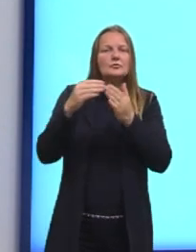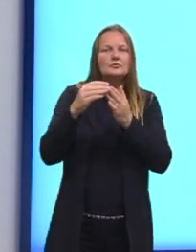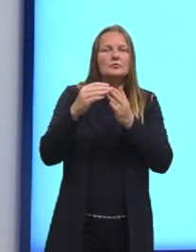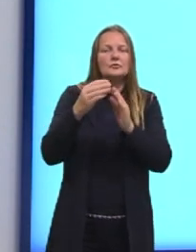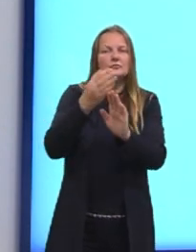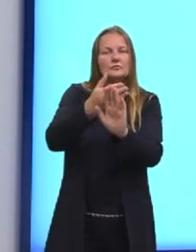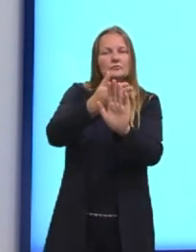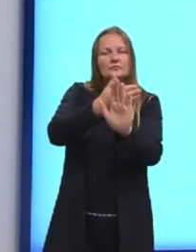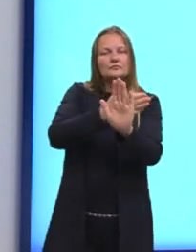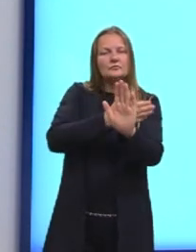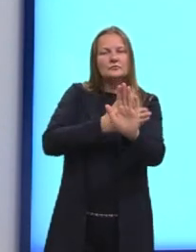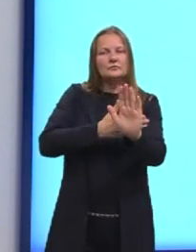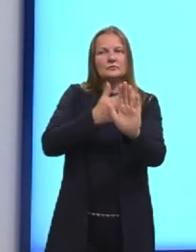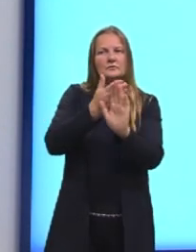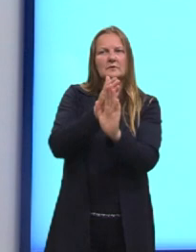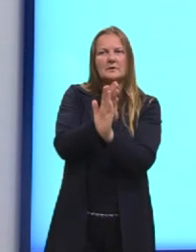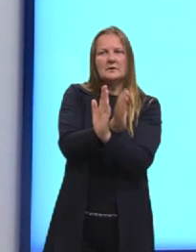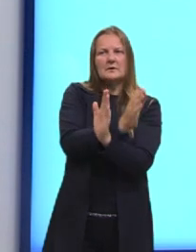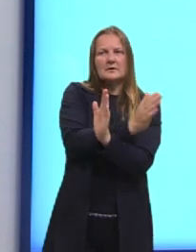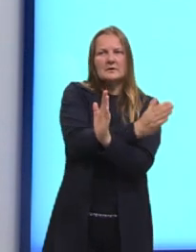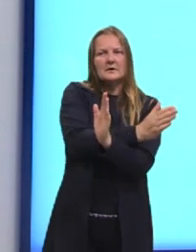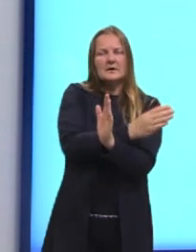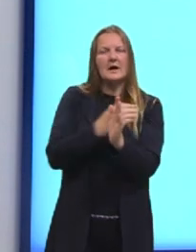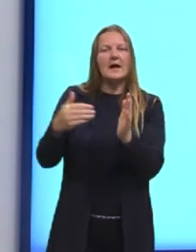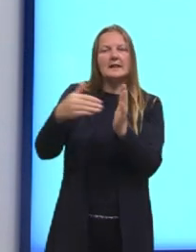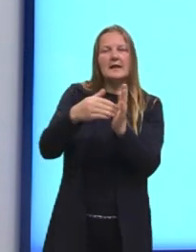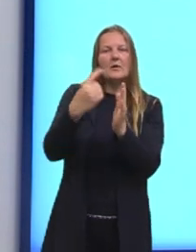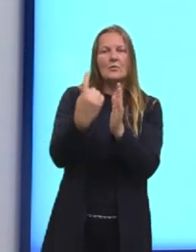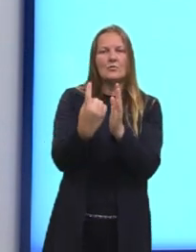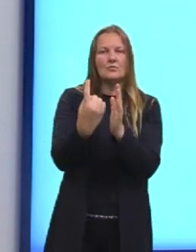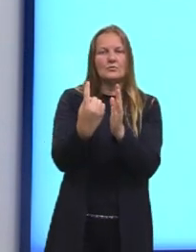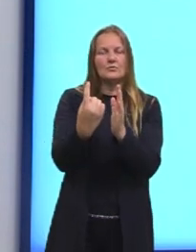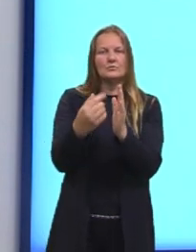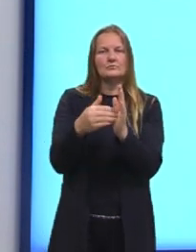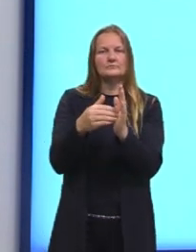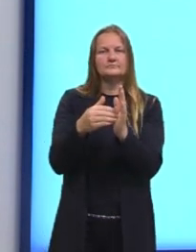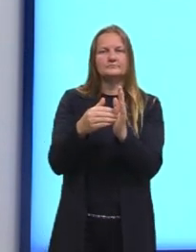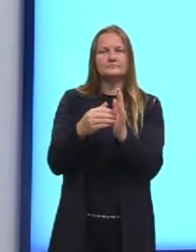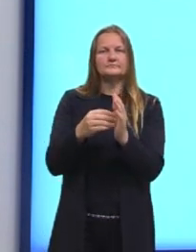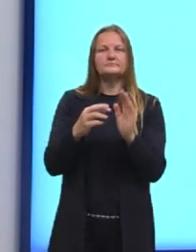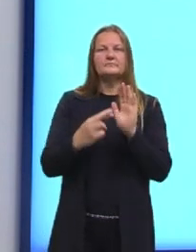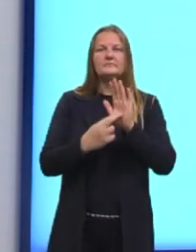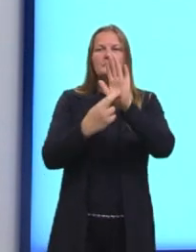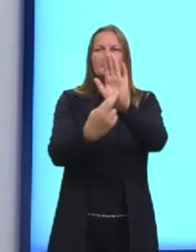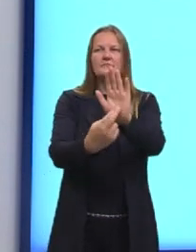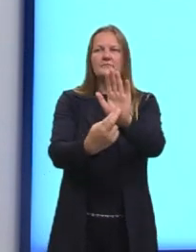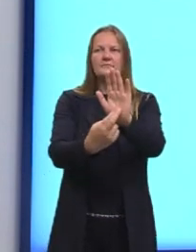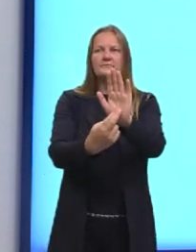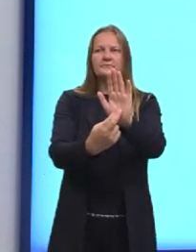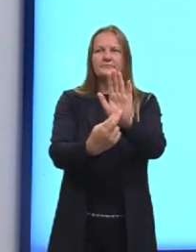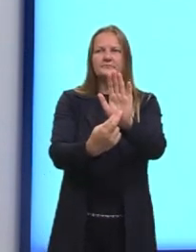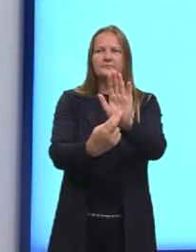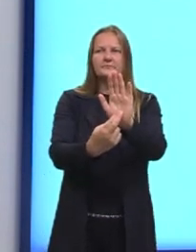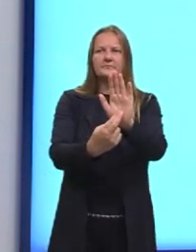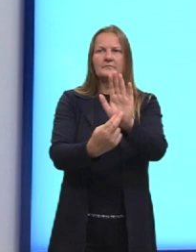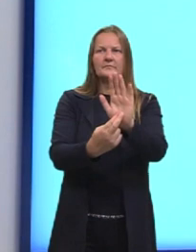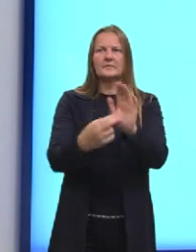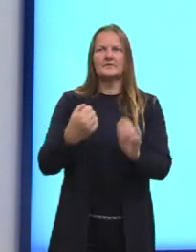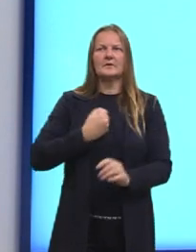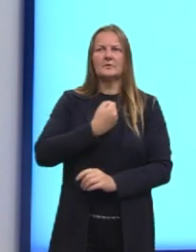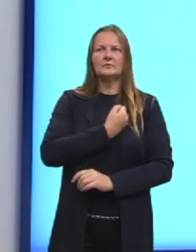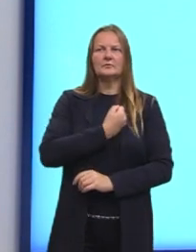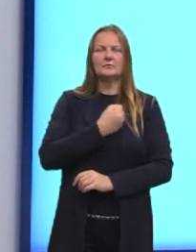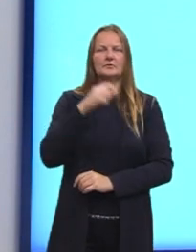antecessores até chegar no número 1. E a gente representa o fatorial logo após o número e